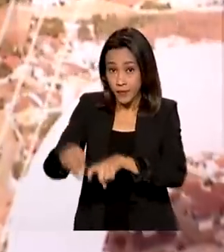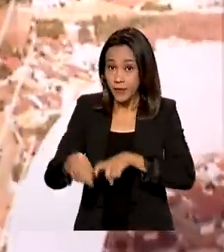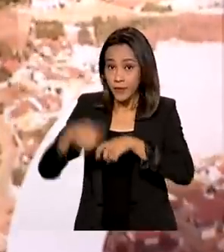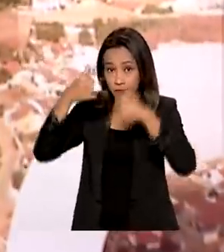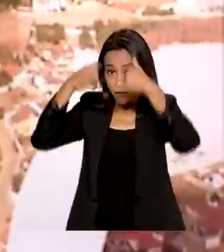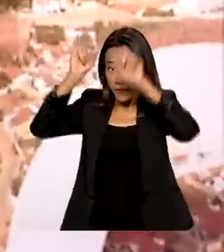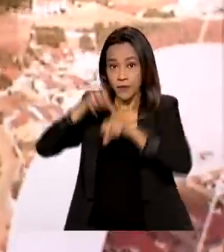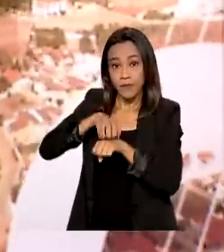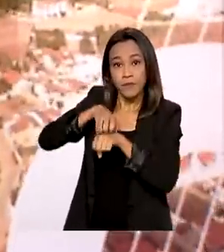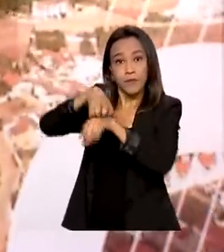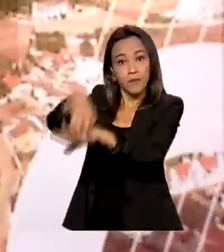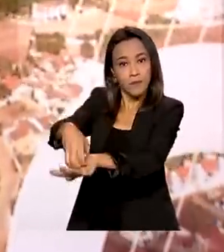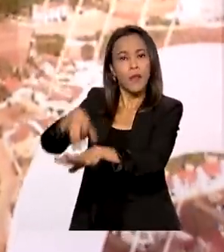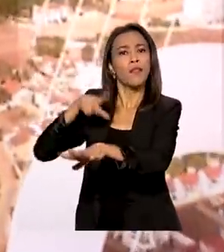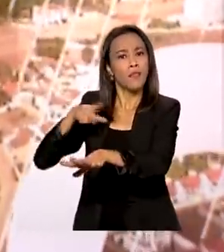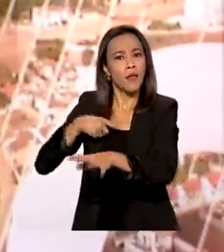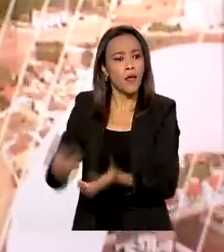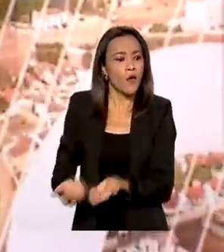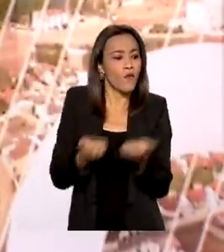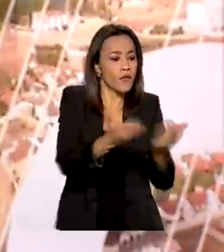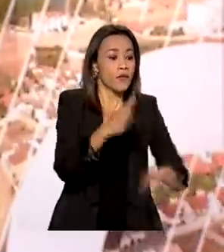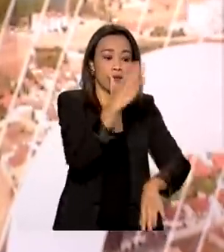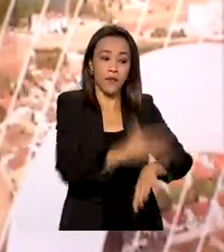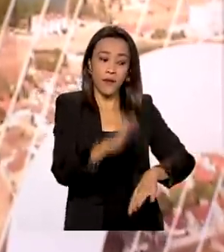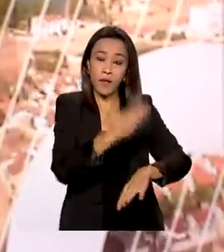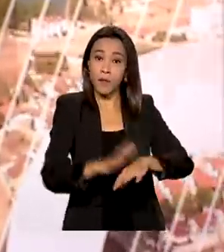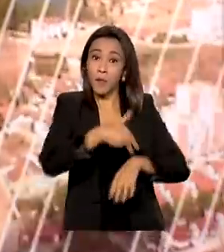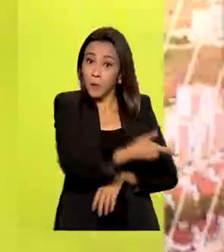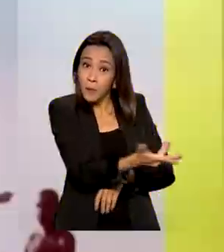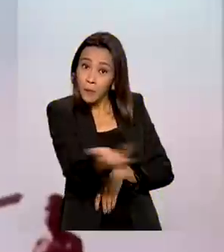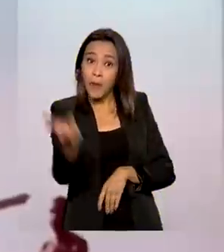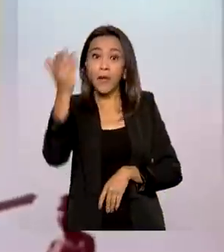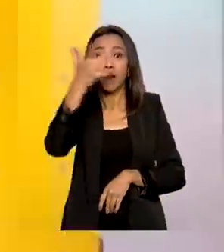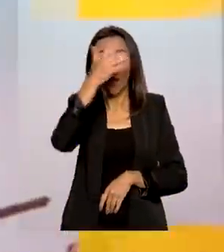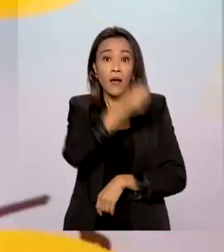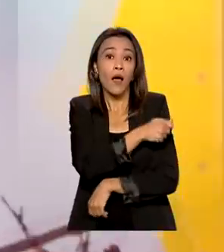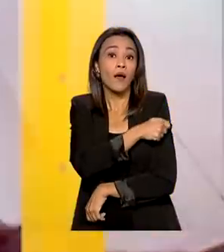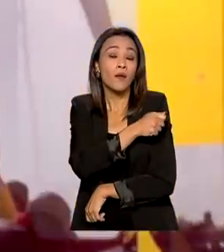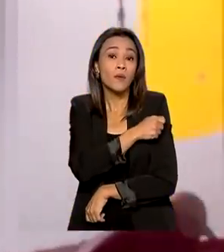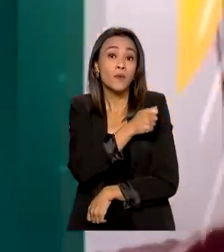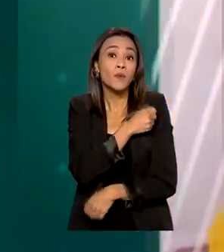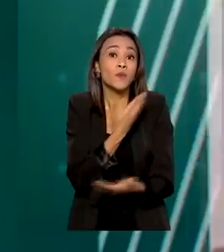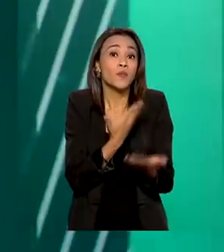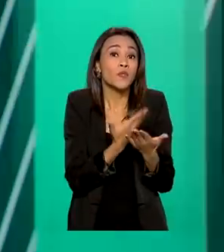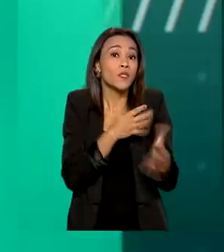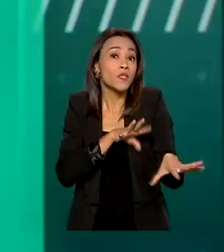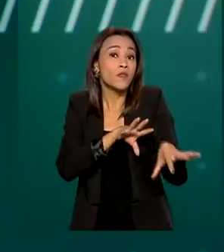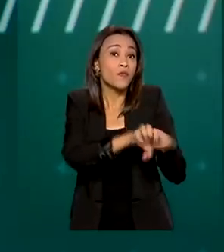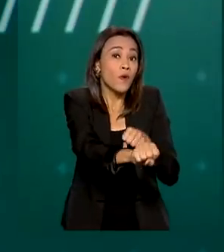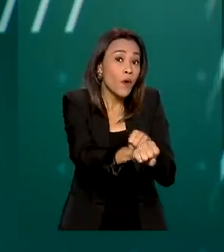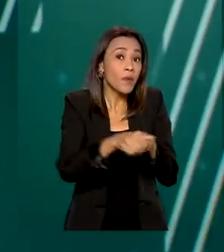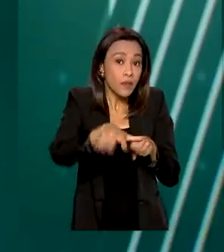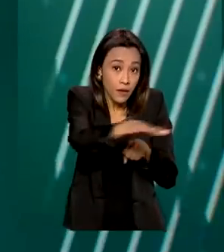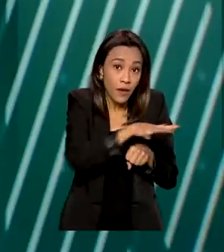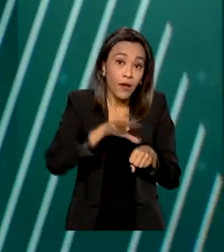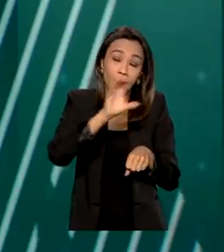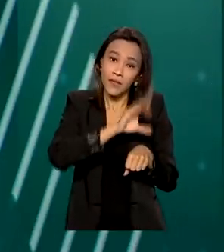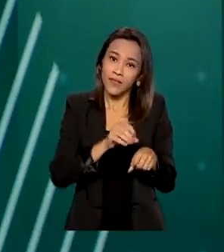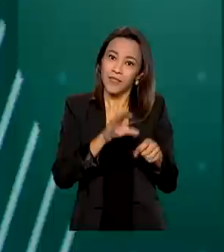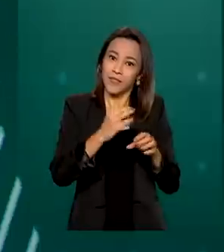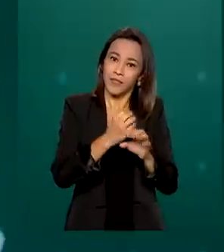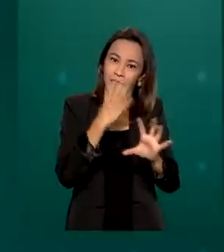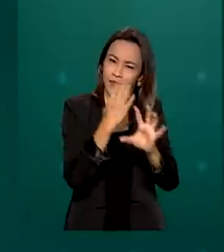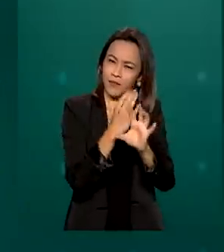Abastecimento oferece treinamento no campo para estudantes e recém-formados em ciências agrárias. É o AgroResidência que